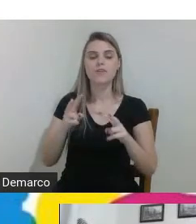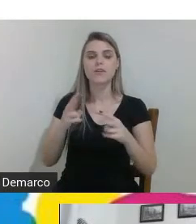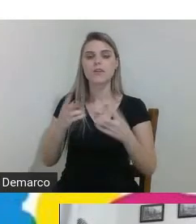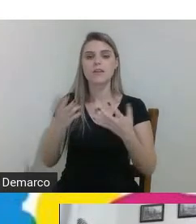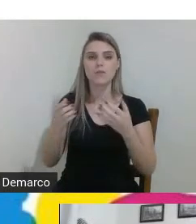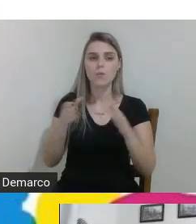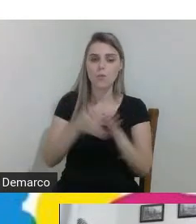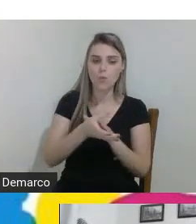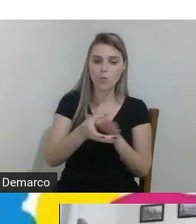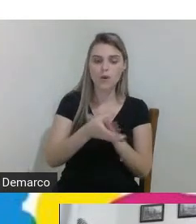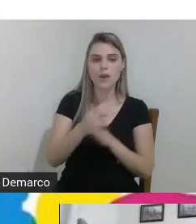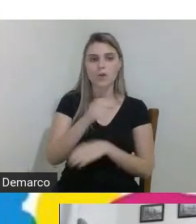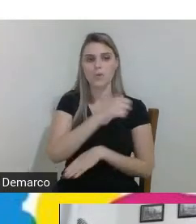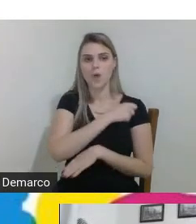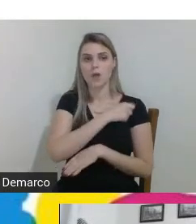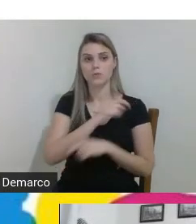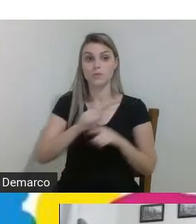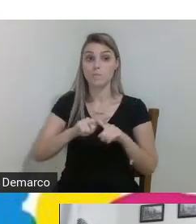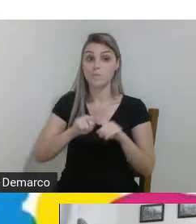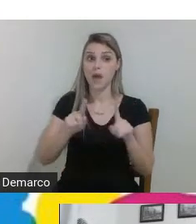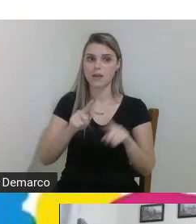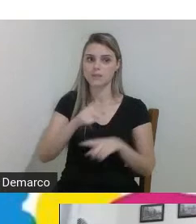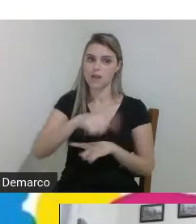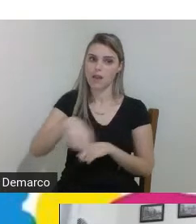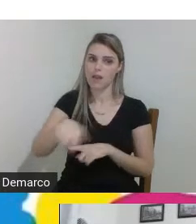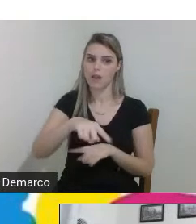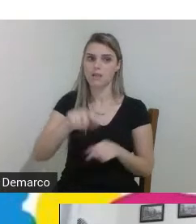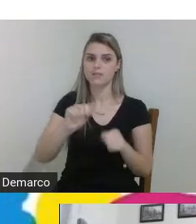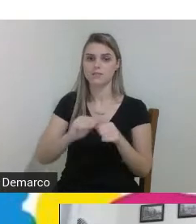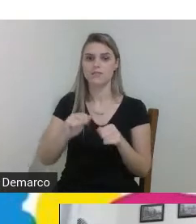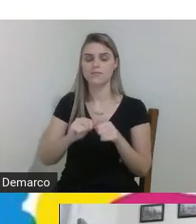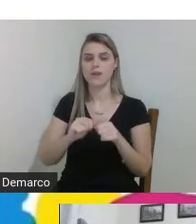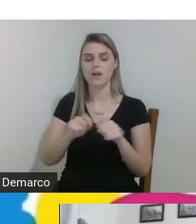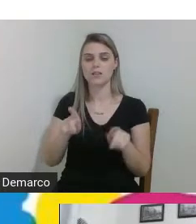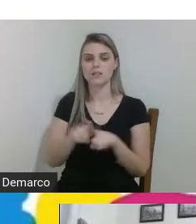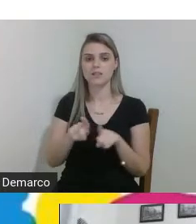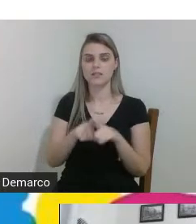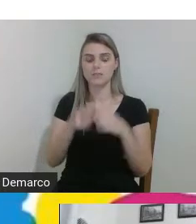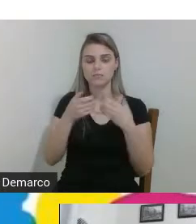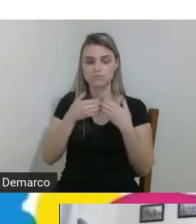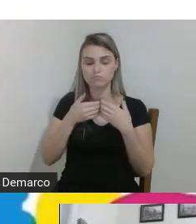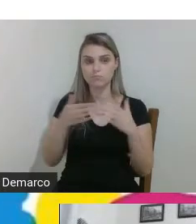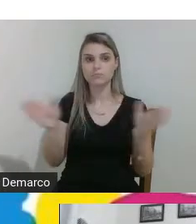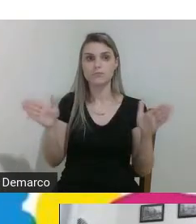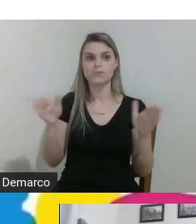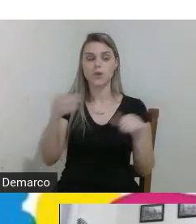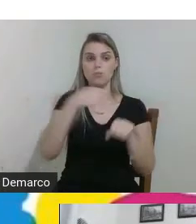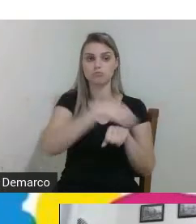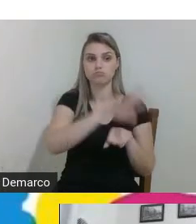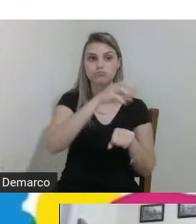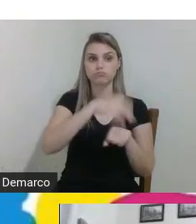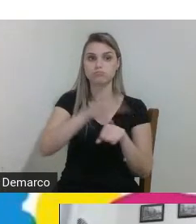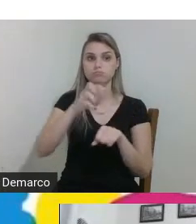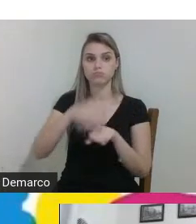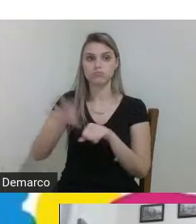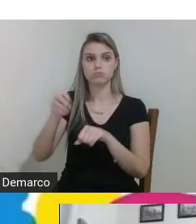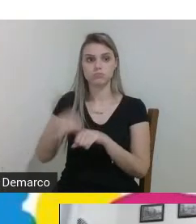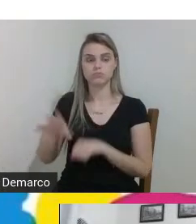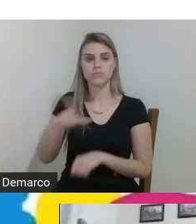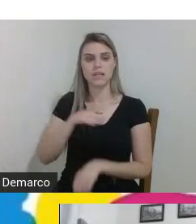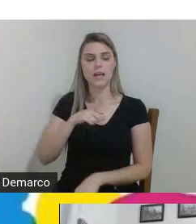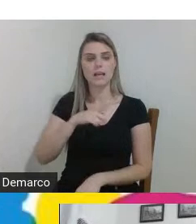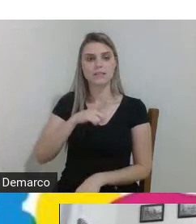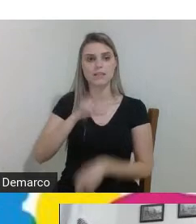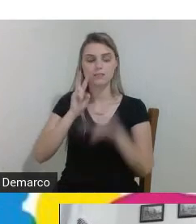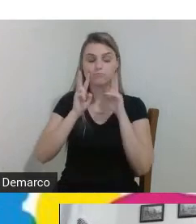um rumo para os alunos mas são eles que acabam realizando e abrindo esse campo de conhecimento para os